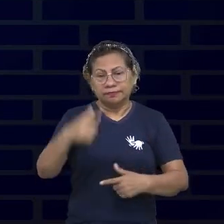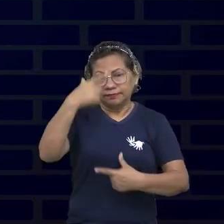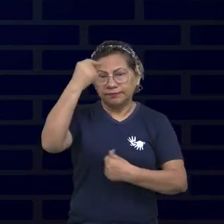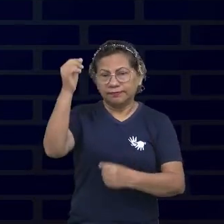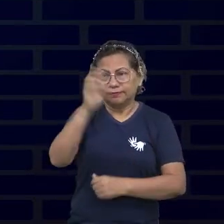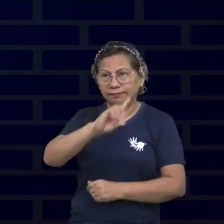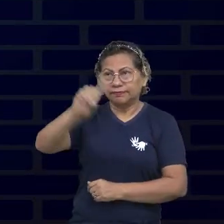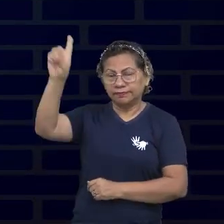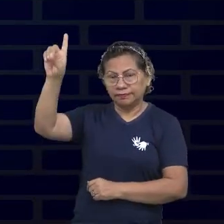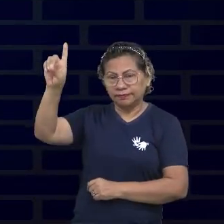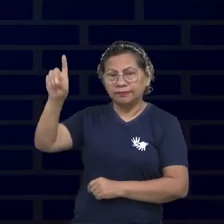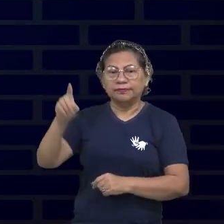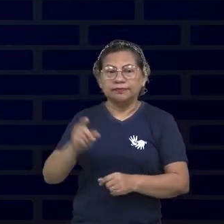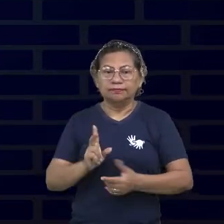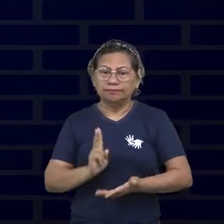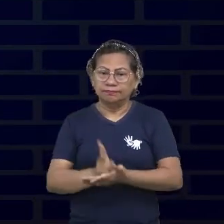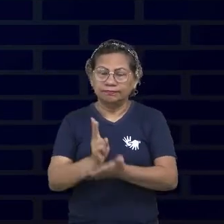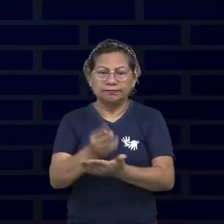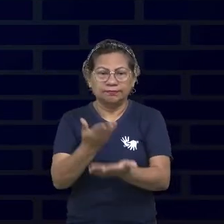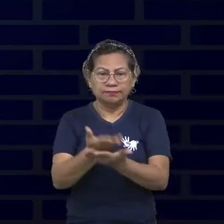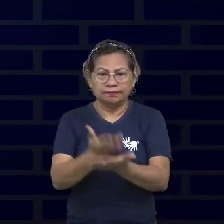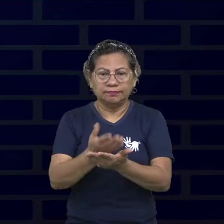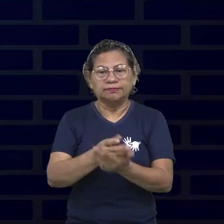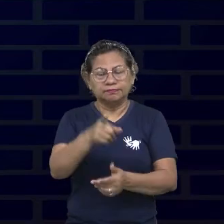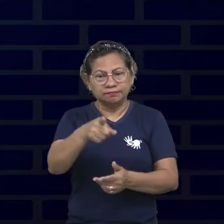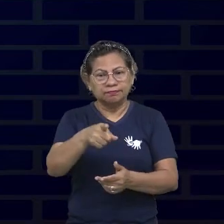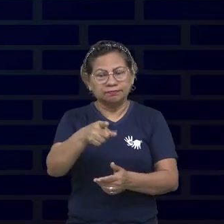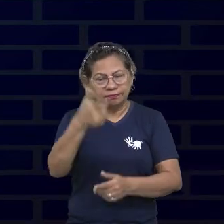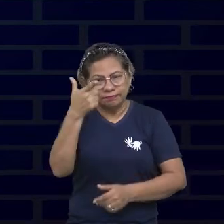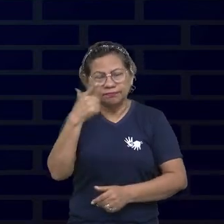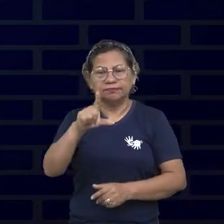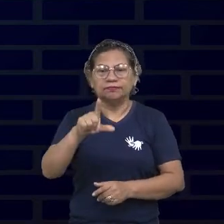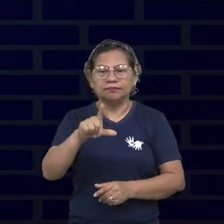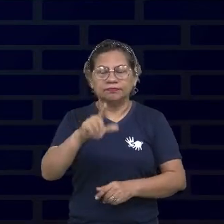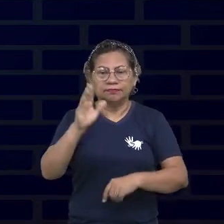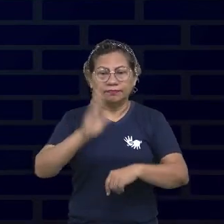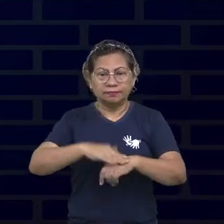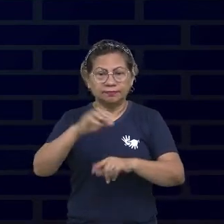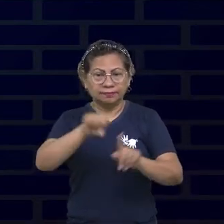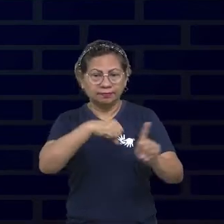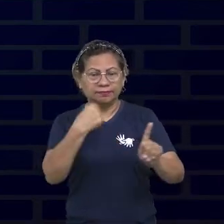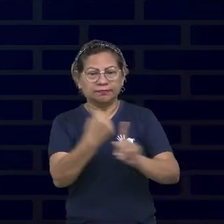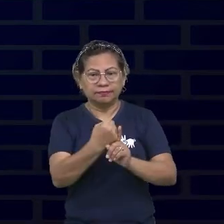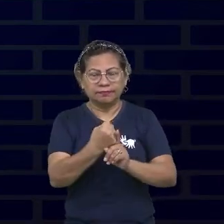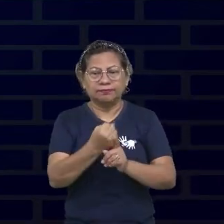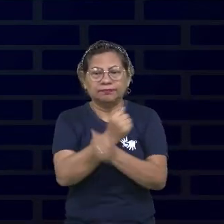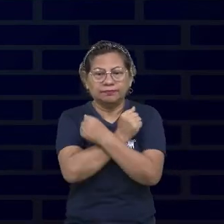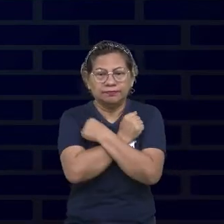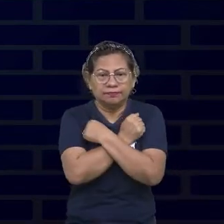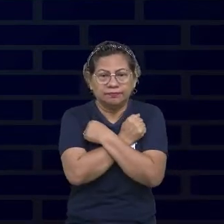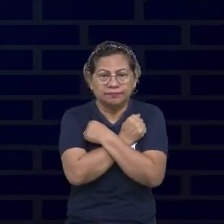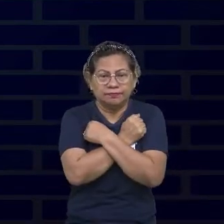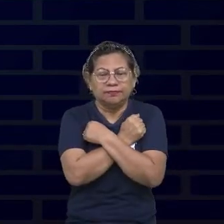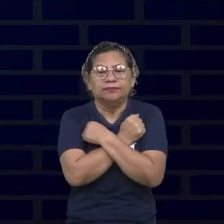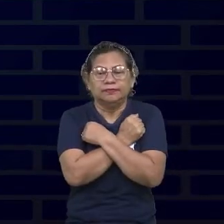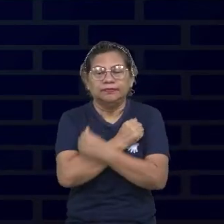estudos, você pode contribuir para uma sociedade melhor. Meu muito obrigado e um abraço deste delegado de polícia, que